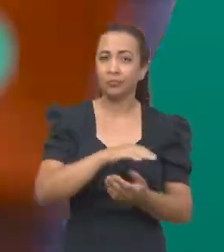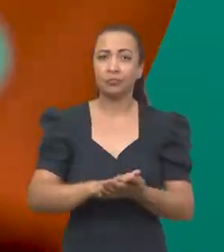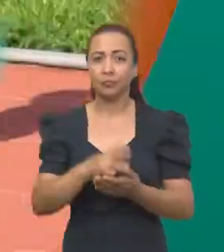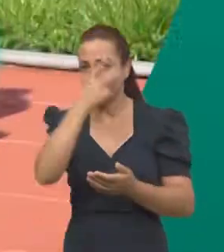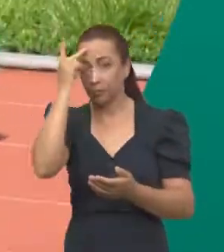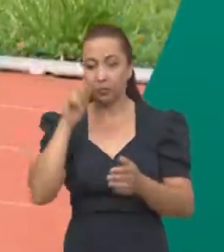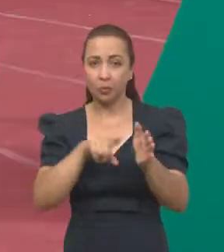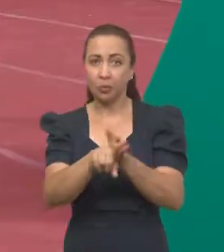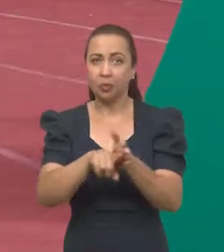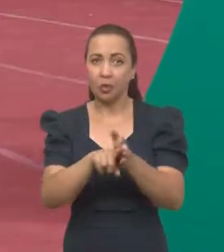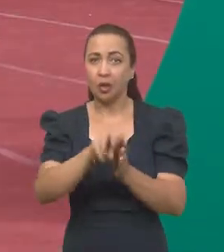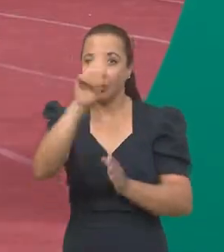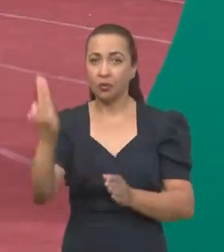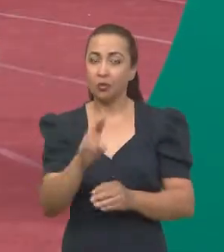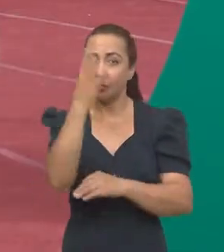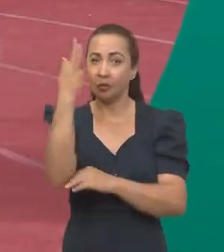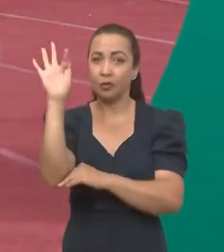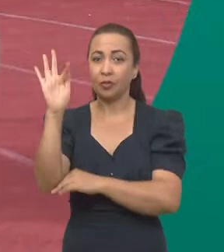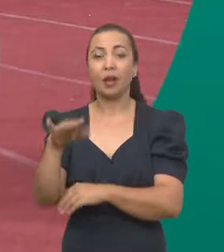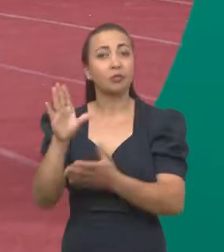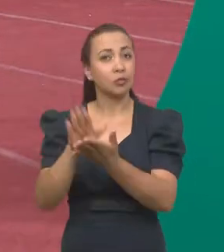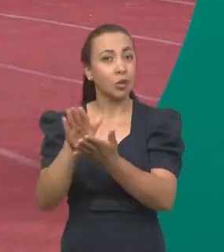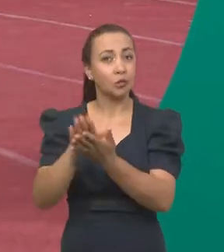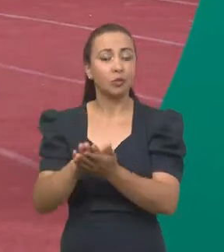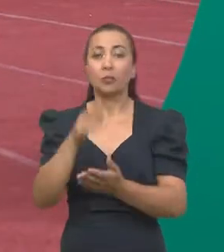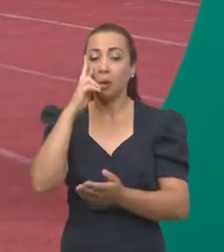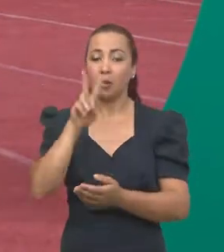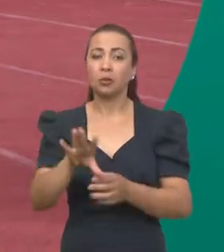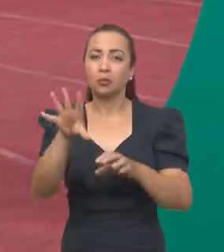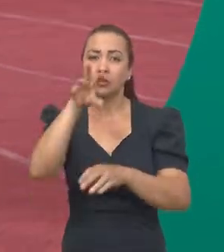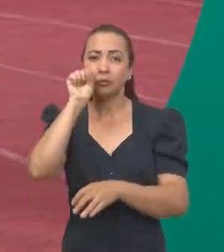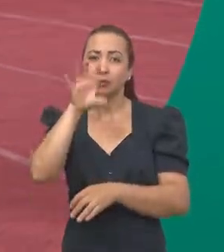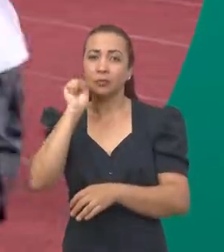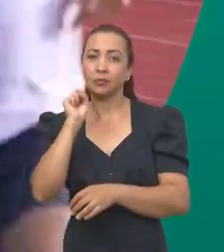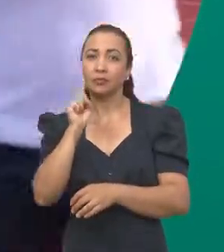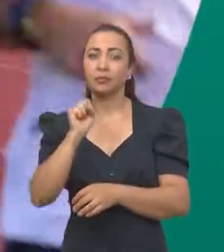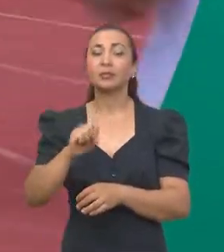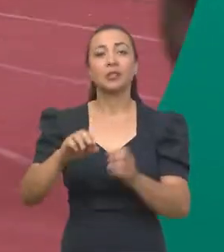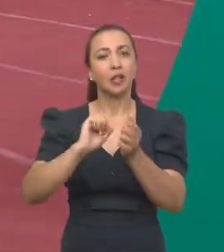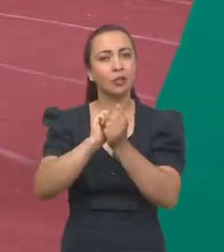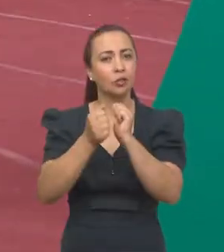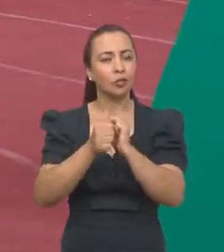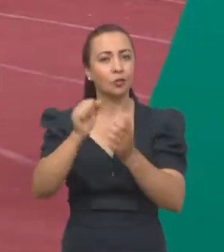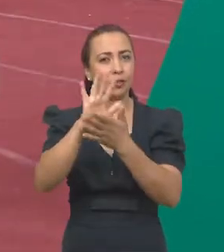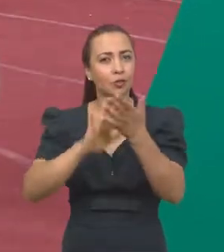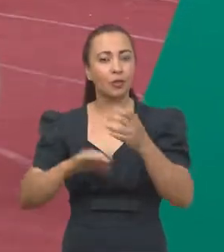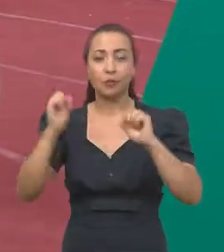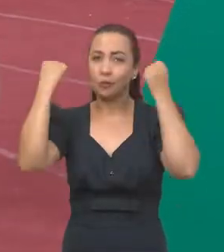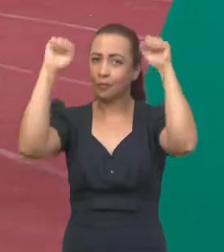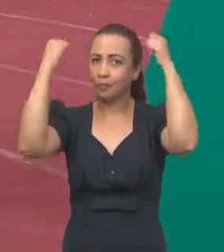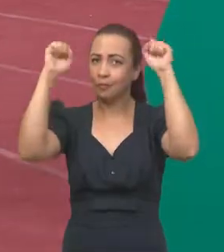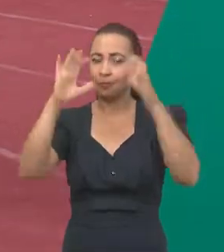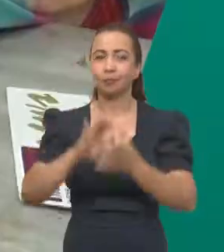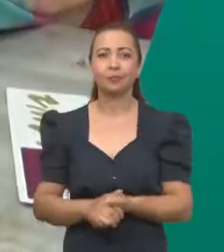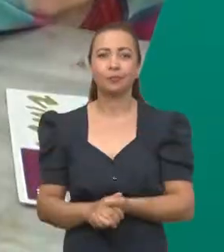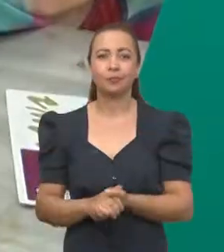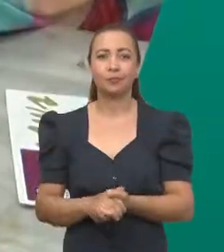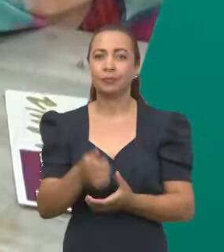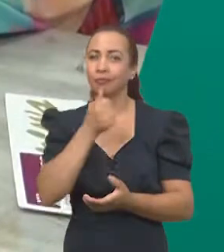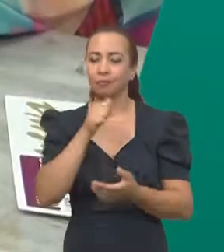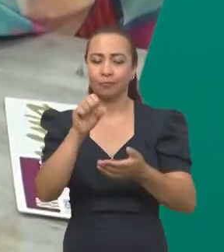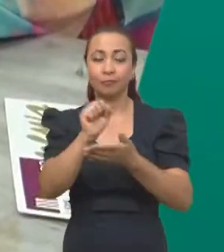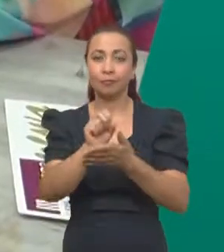Pesquisadores da Universidade Federal de Sergipe analisam a influência do uso de oxigênio nas atividades físicas.